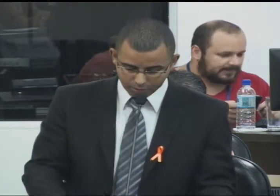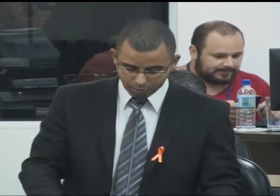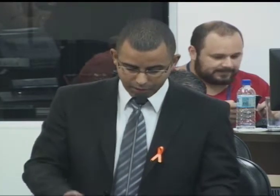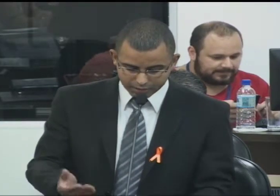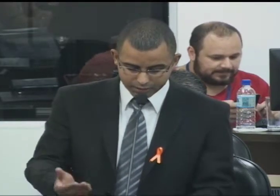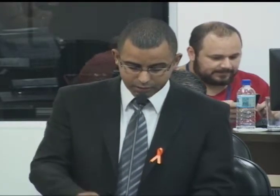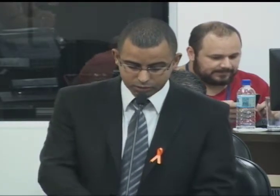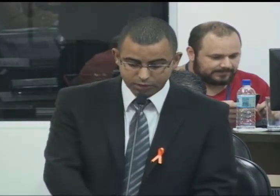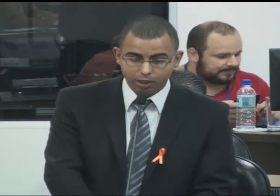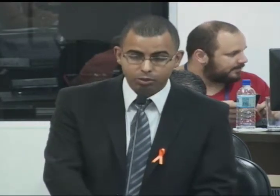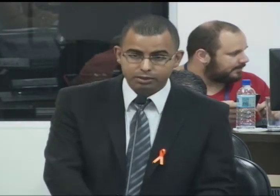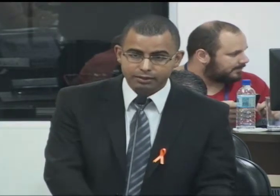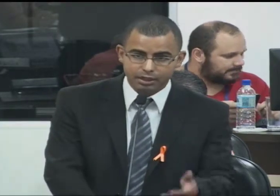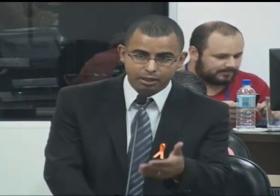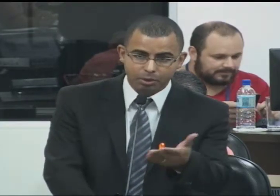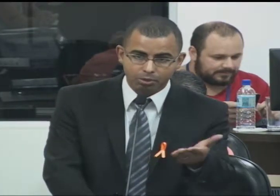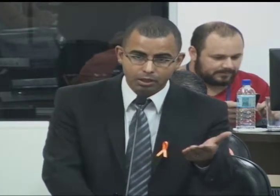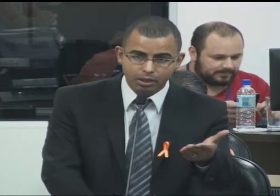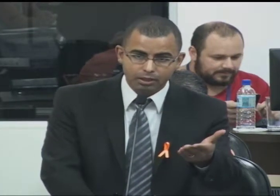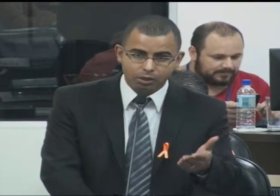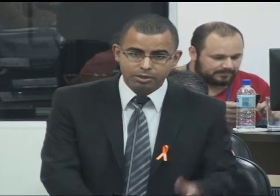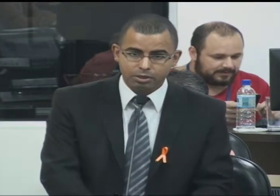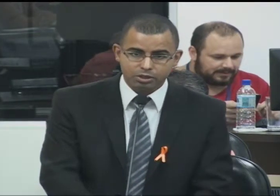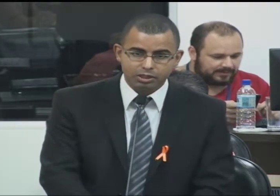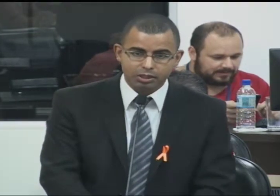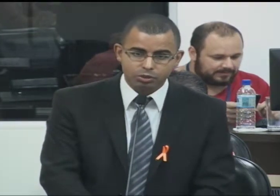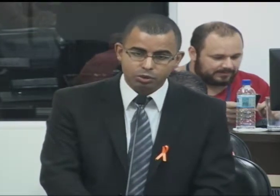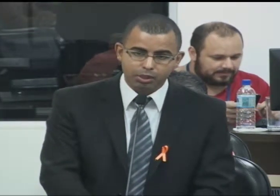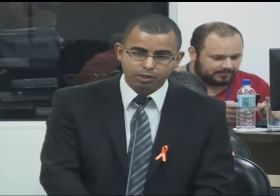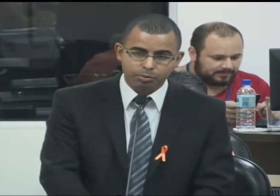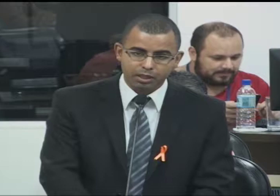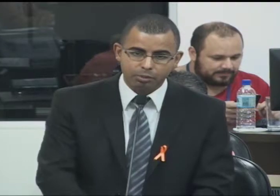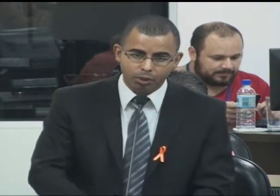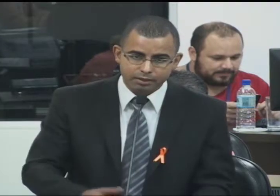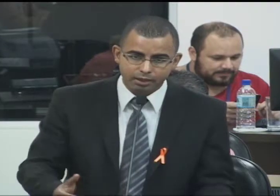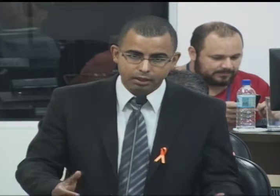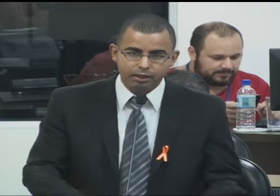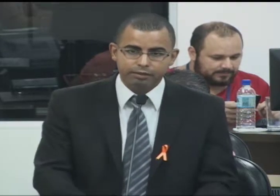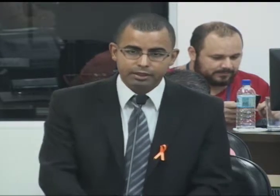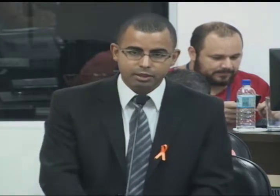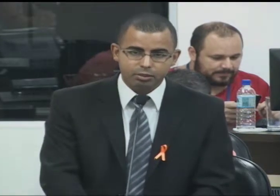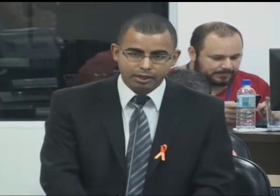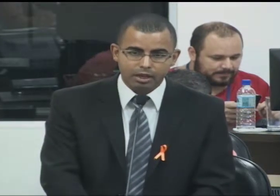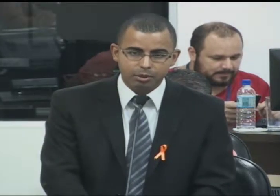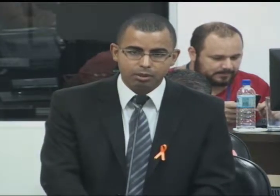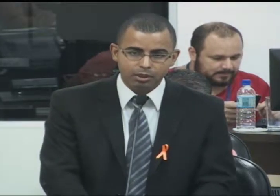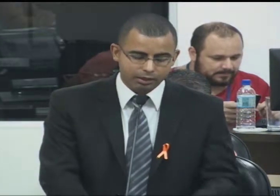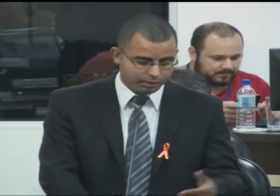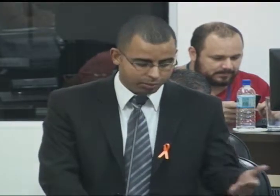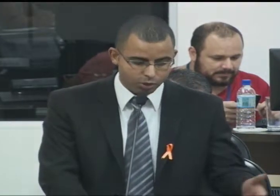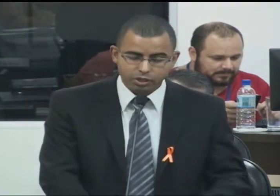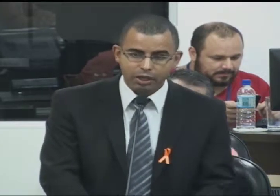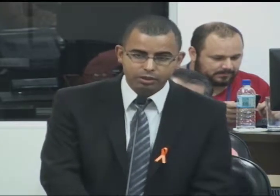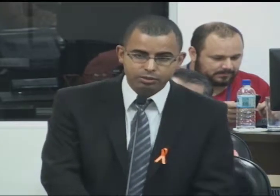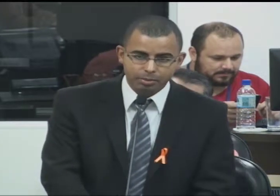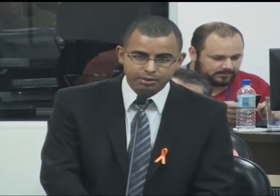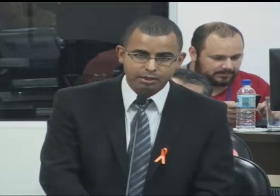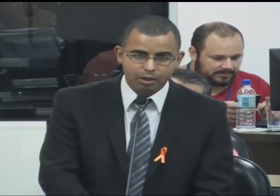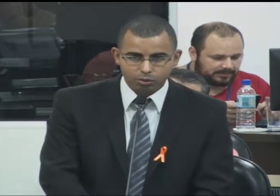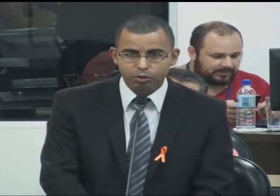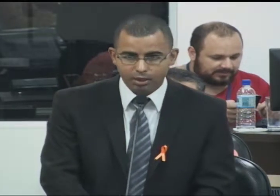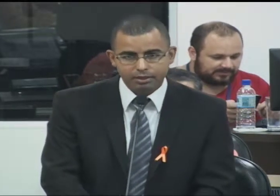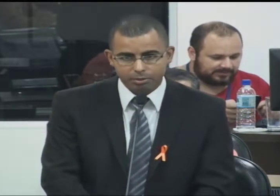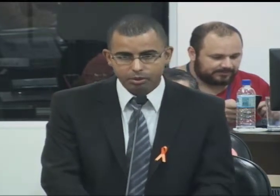comissão, então peço assim aos vereadores, deve estar na mão da Comissão de Direitos Humanos para que possa fazer o término desse projeto e nos